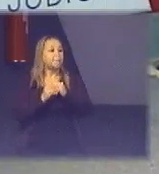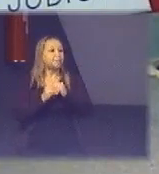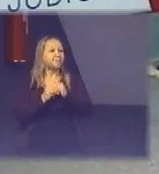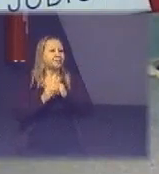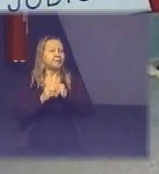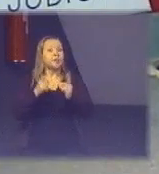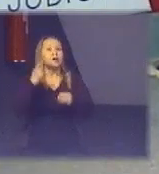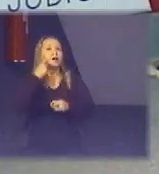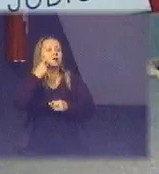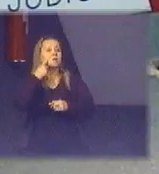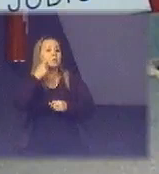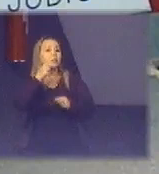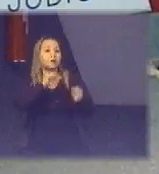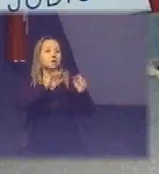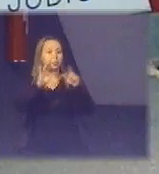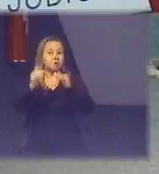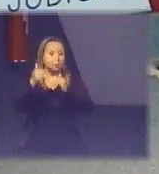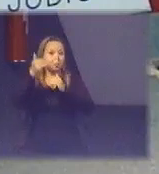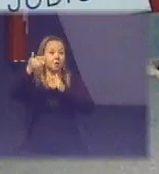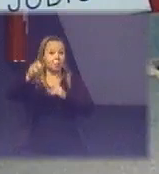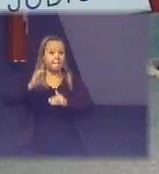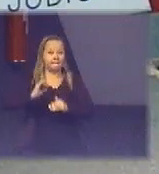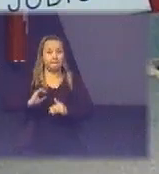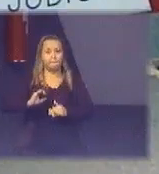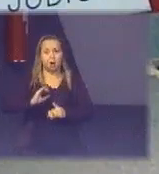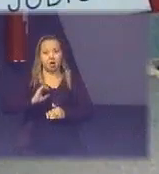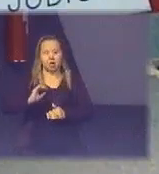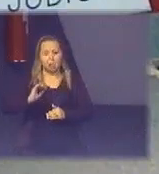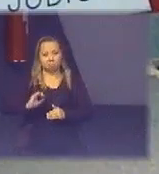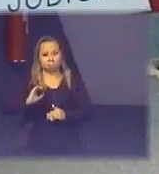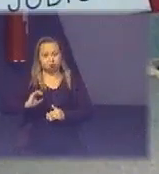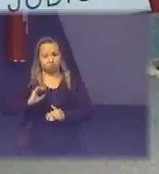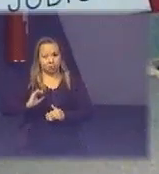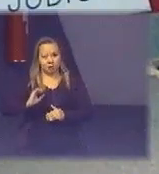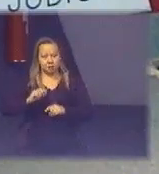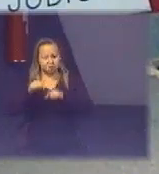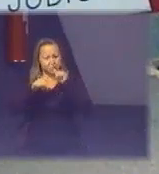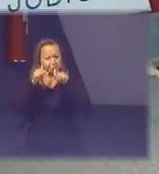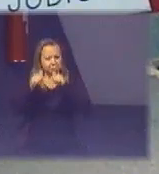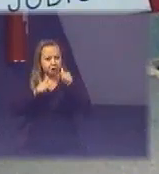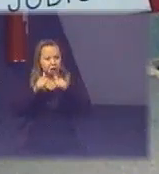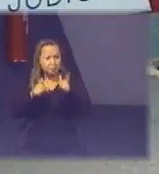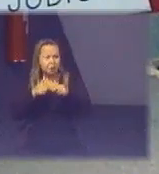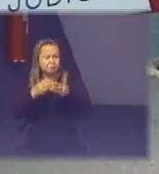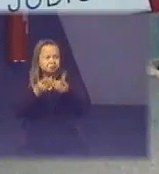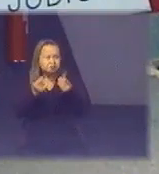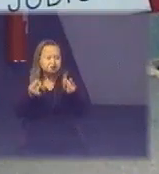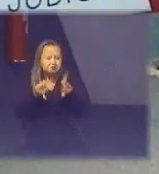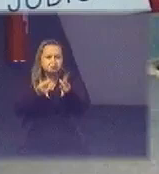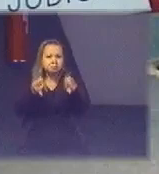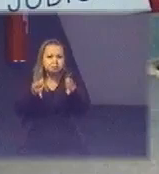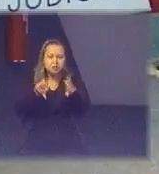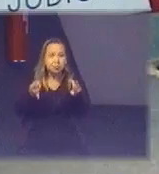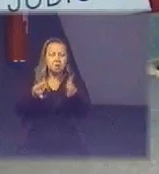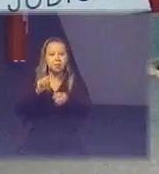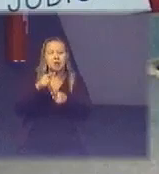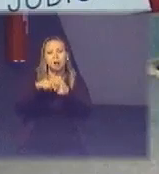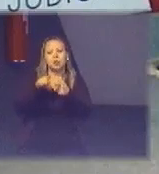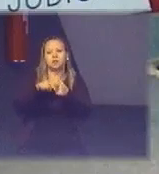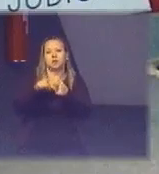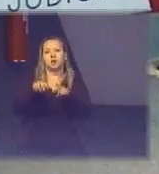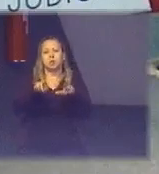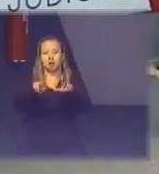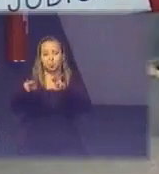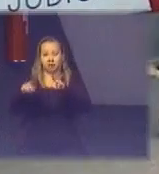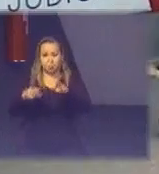sexta-feira da semana que vem eu estou indo para o Canadá vou fazer o pós-doc lá para trabalhar de forma mais refinada esse georreferenciamento que a gente está